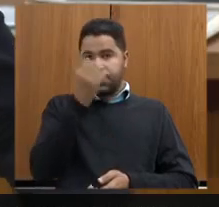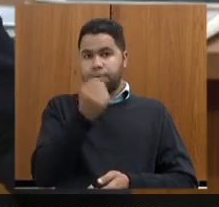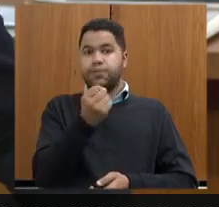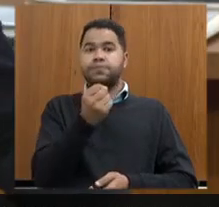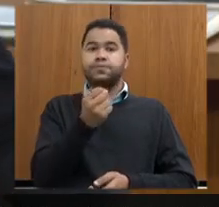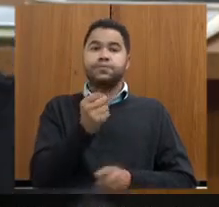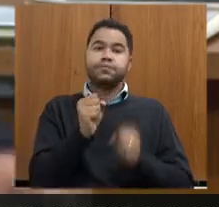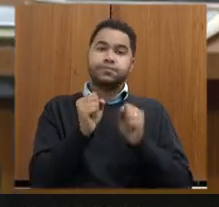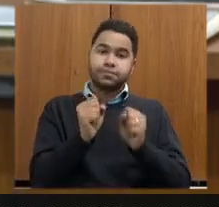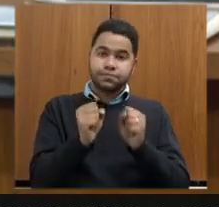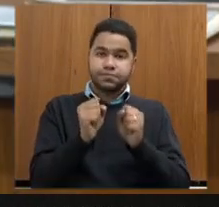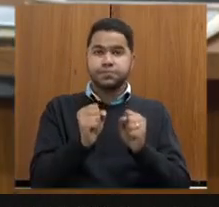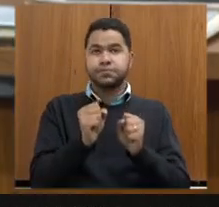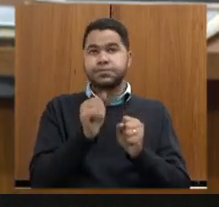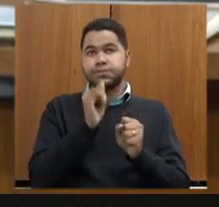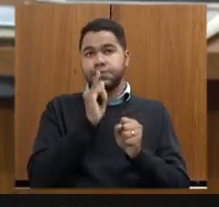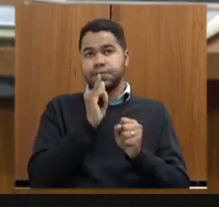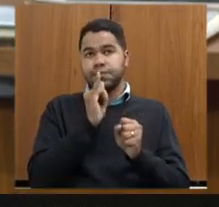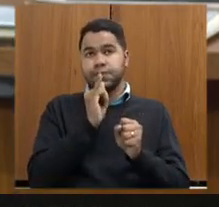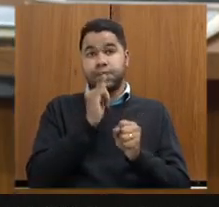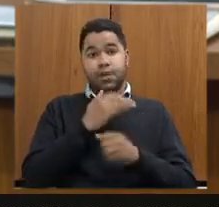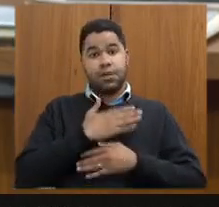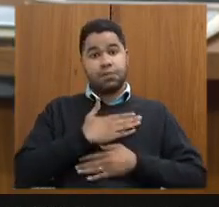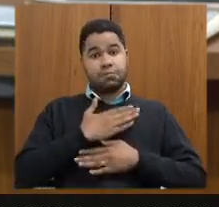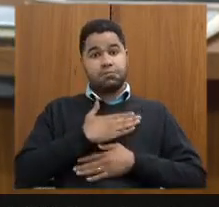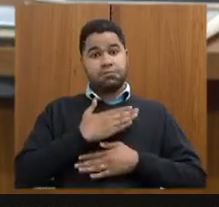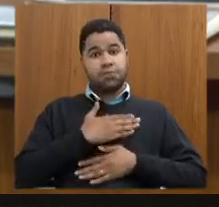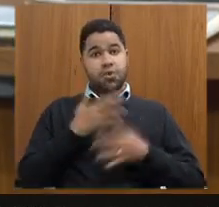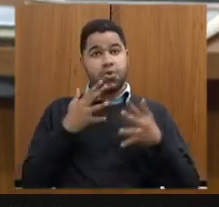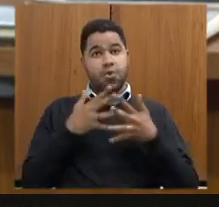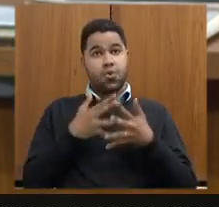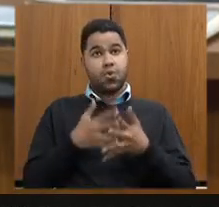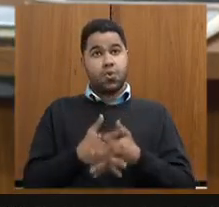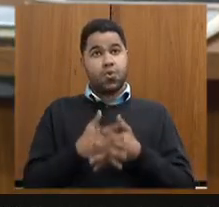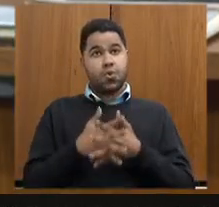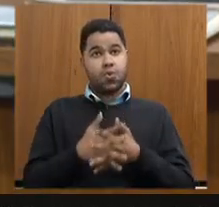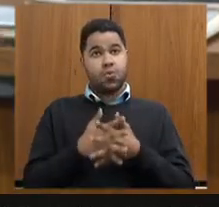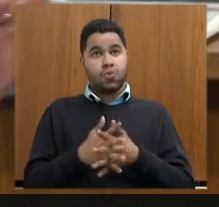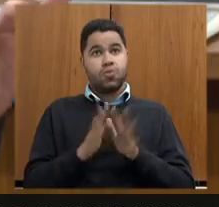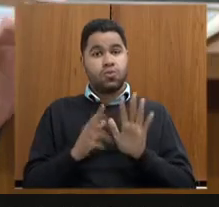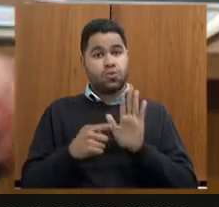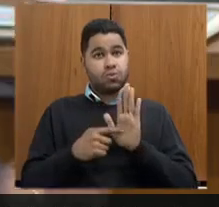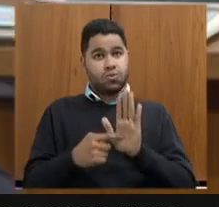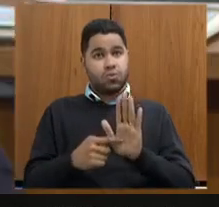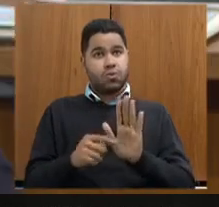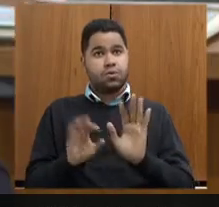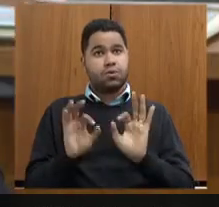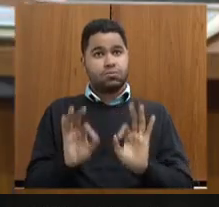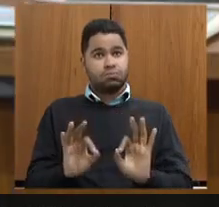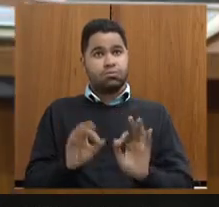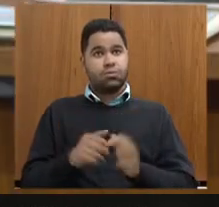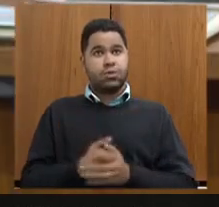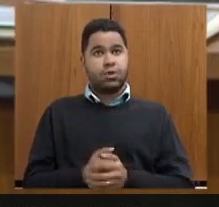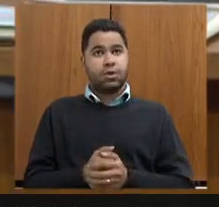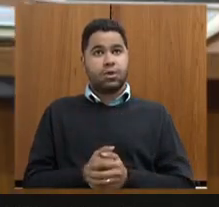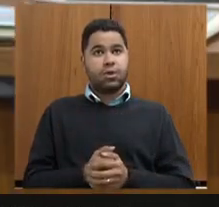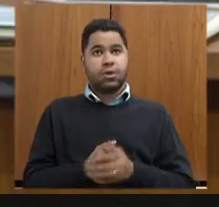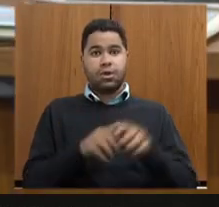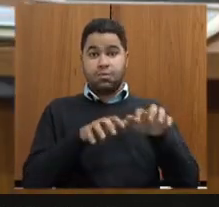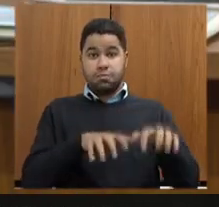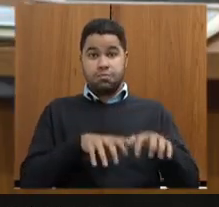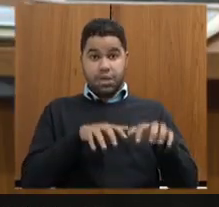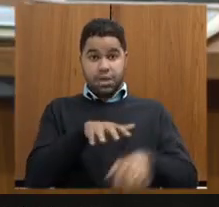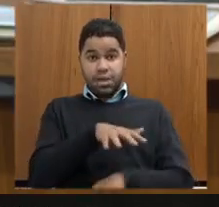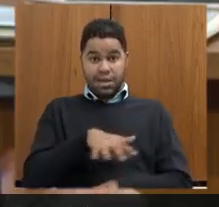pode estar havendo aí pelo menos da minha parte alguma confusão com relação a isso deixando bem claro que mineradora na